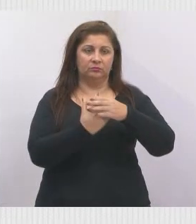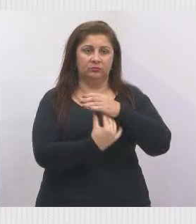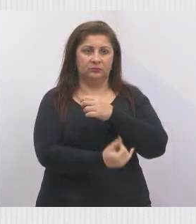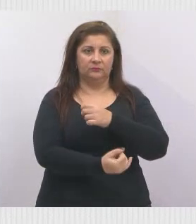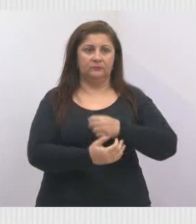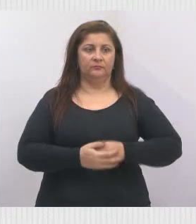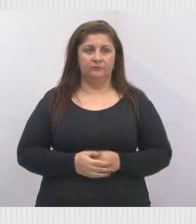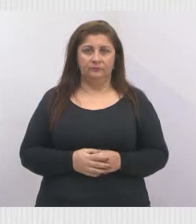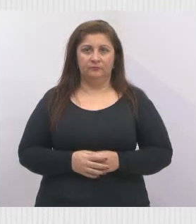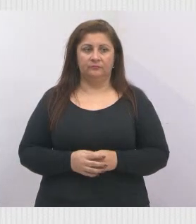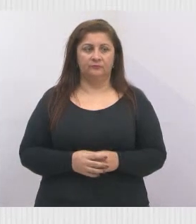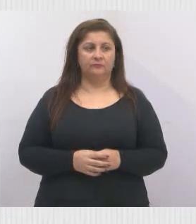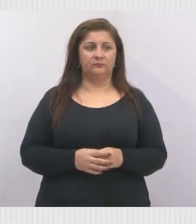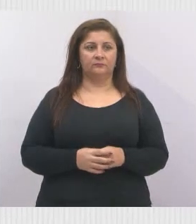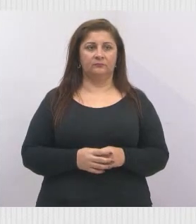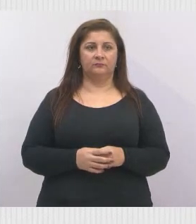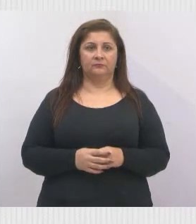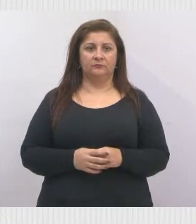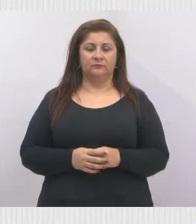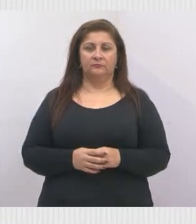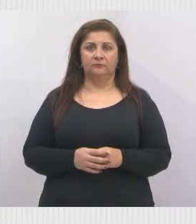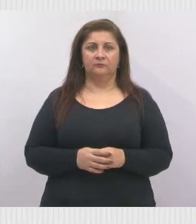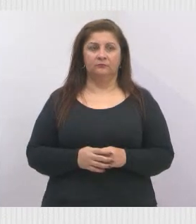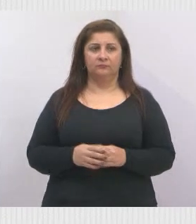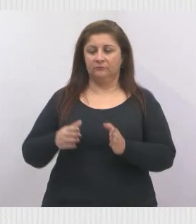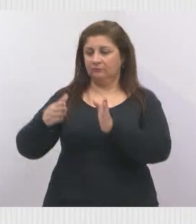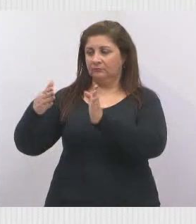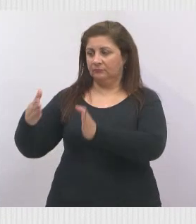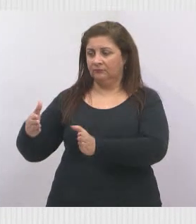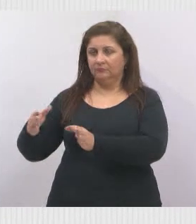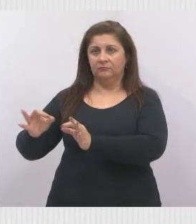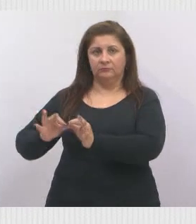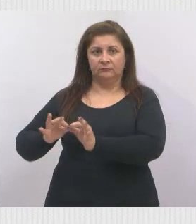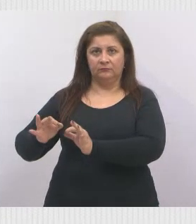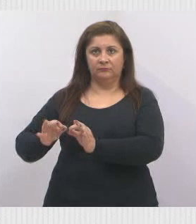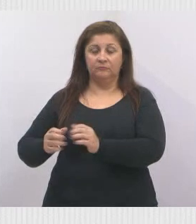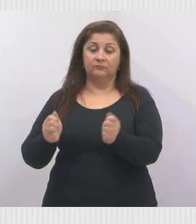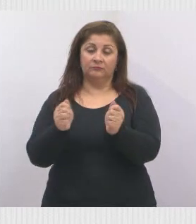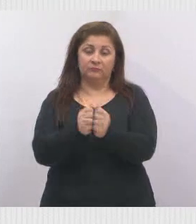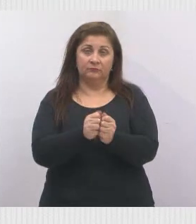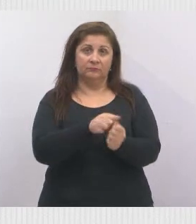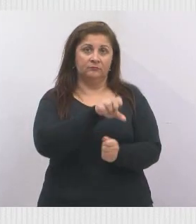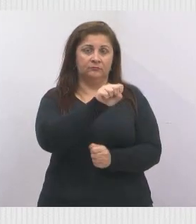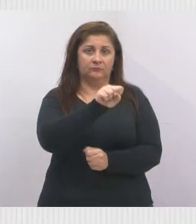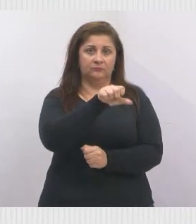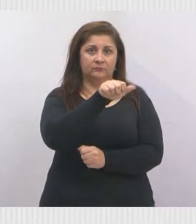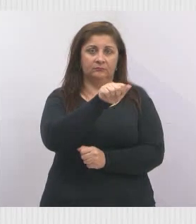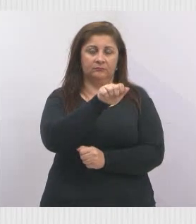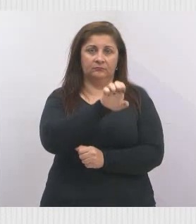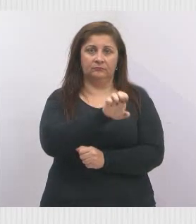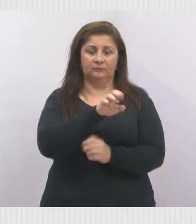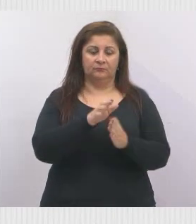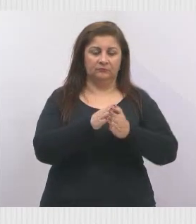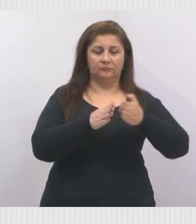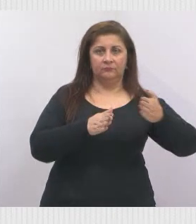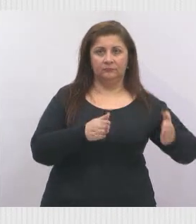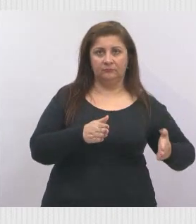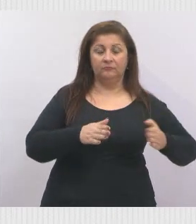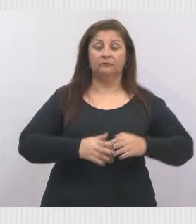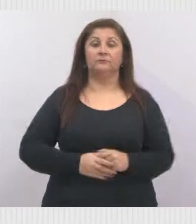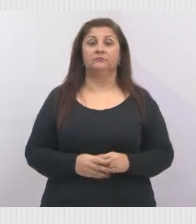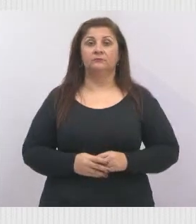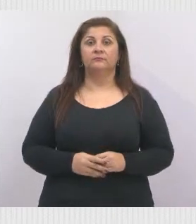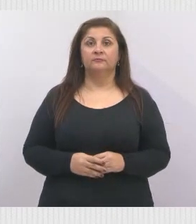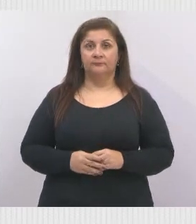Aí, está vendo? Eles fizeram de um lado, SAI já fizeram em conjunto e fizeram o outro lado também. Então, quer dizer que